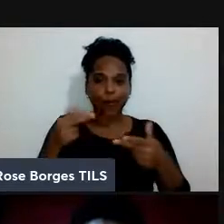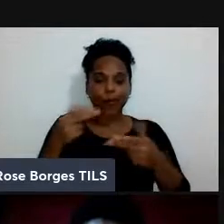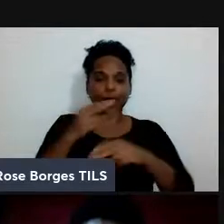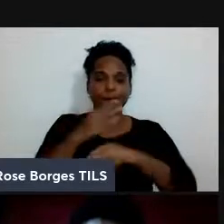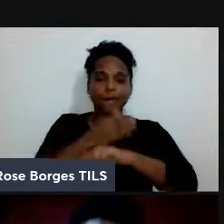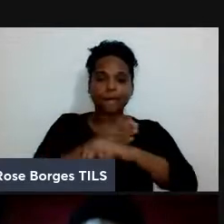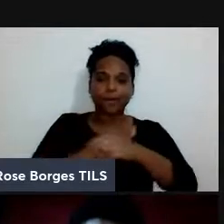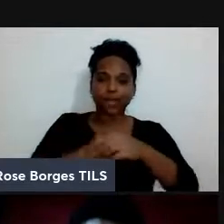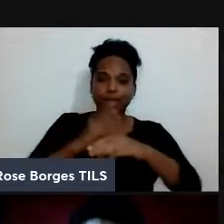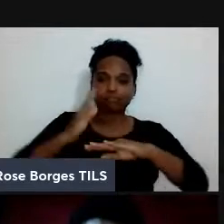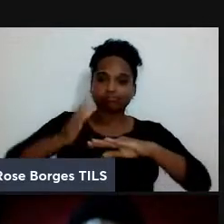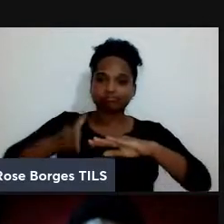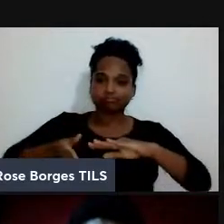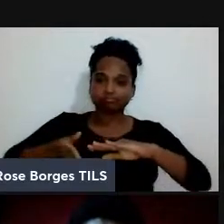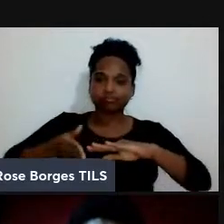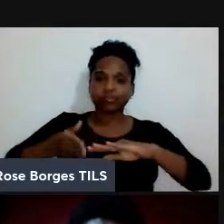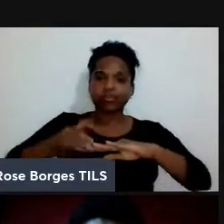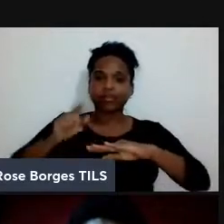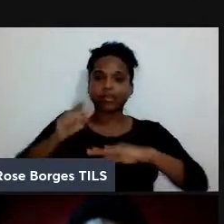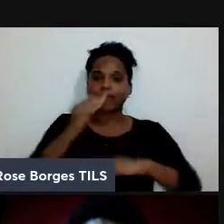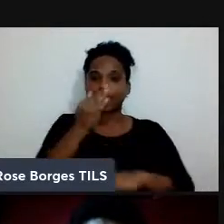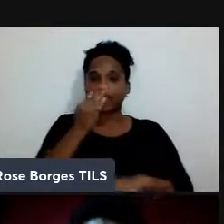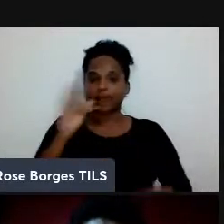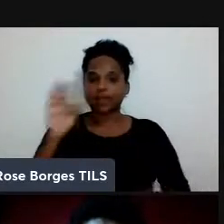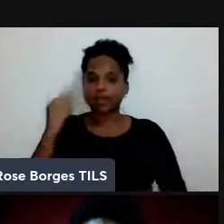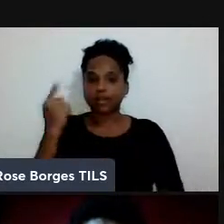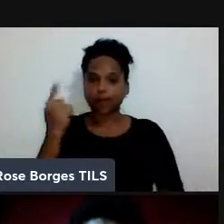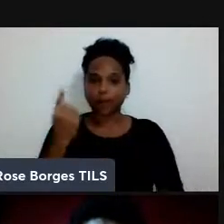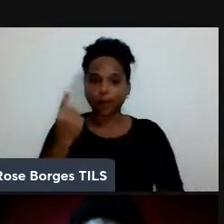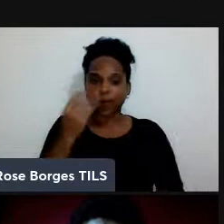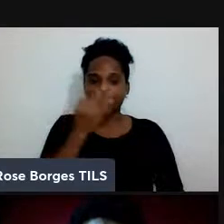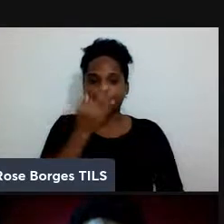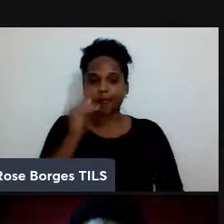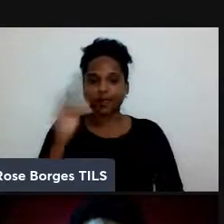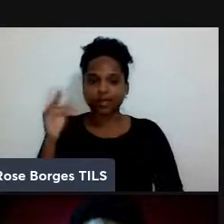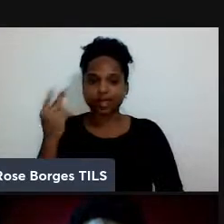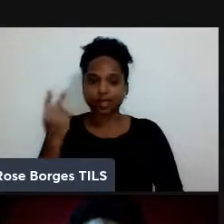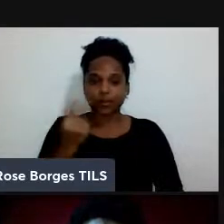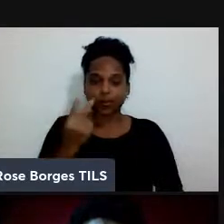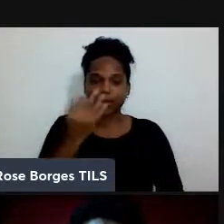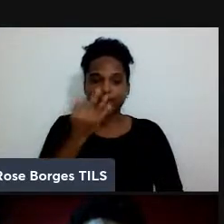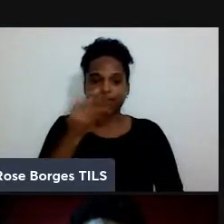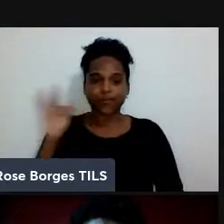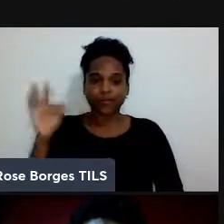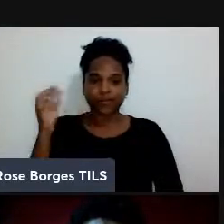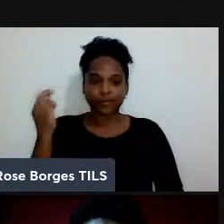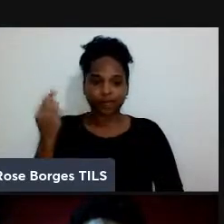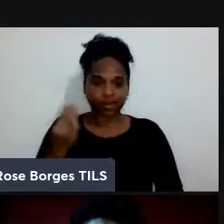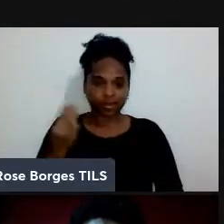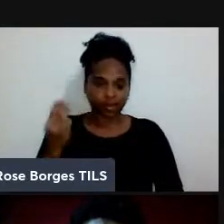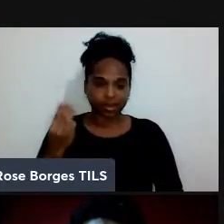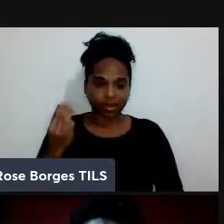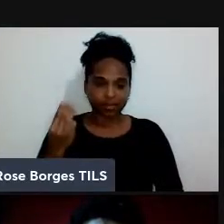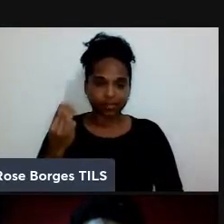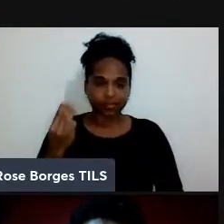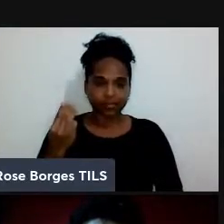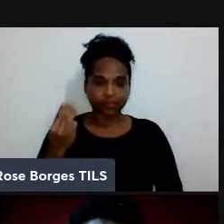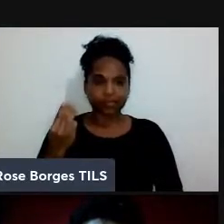de física 1 física 3 eletromagnetismo mas a verdade é que não é que os alunos estão